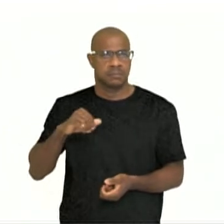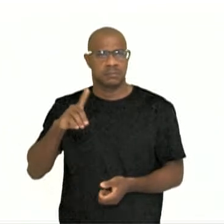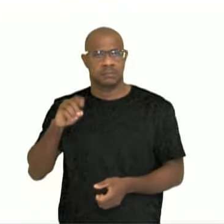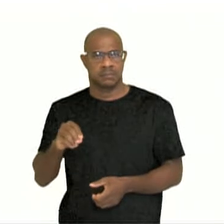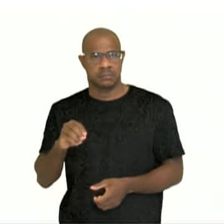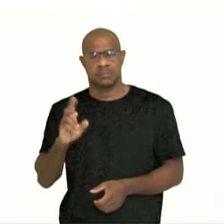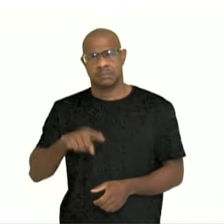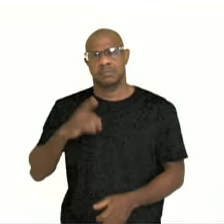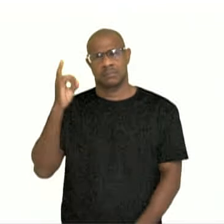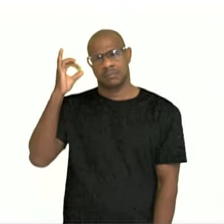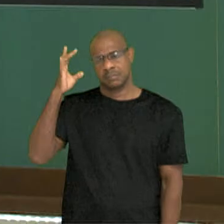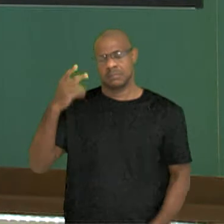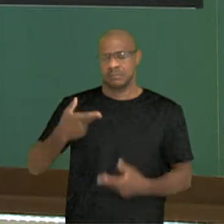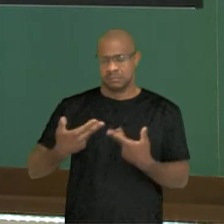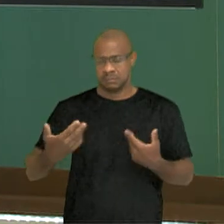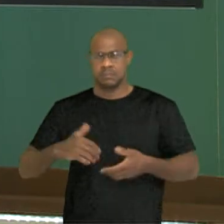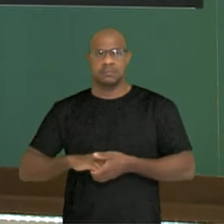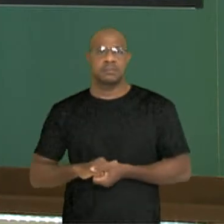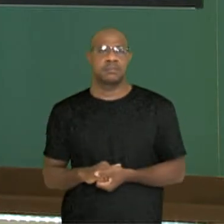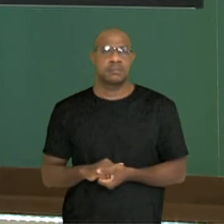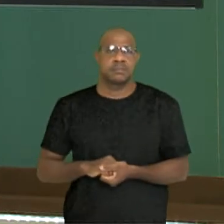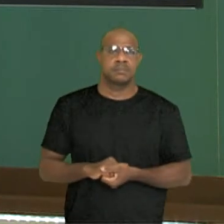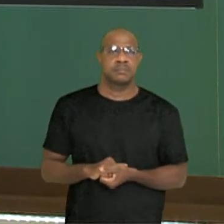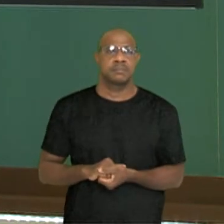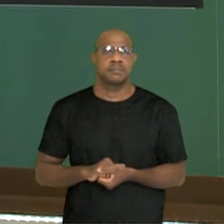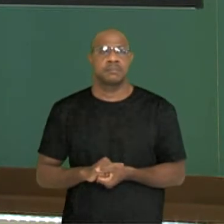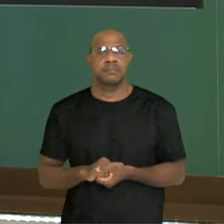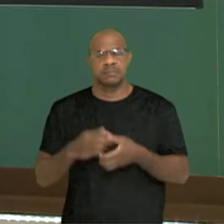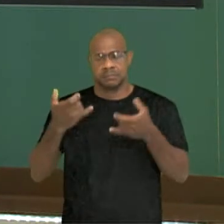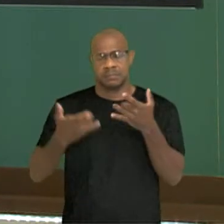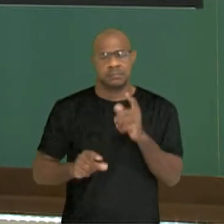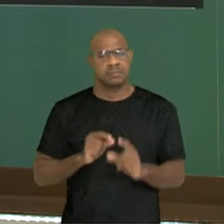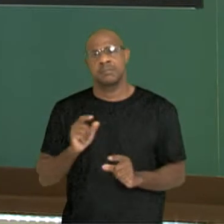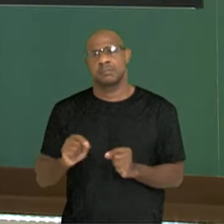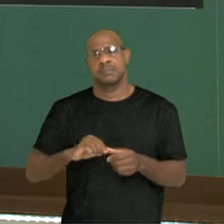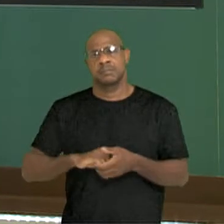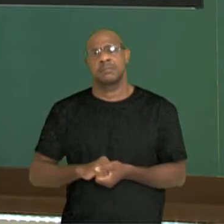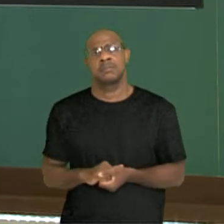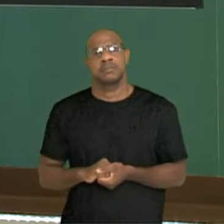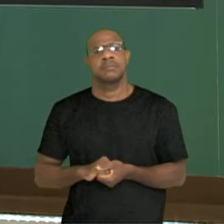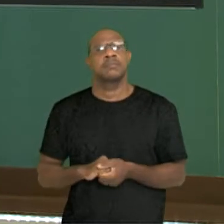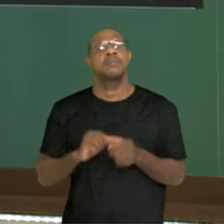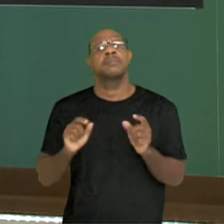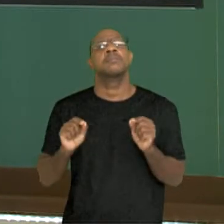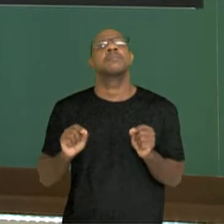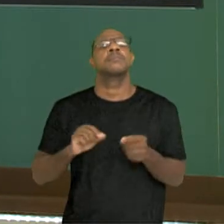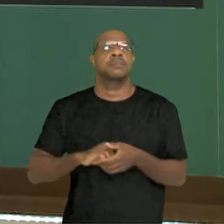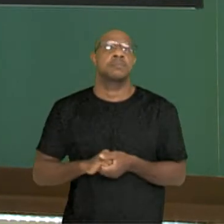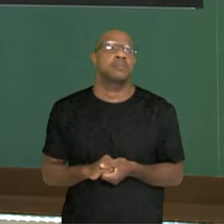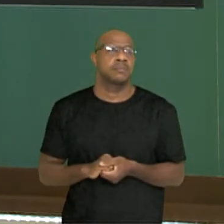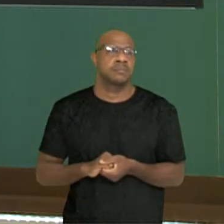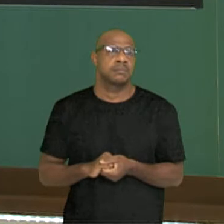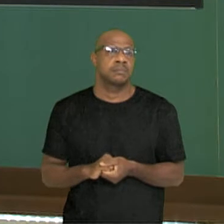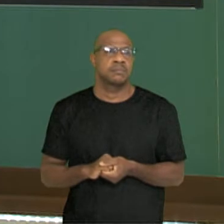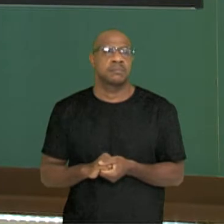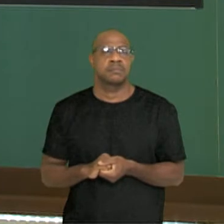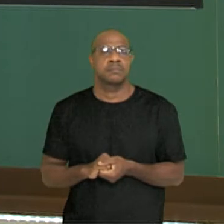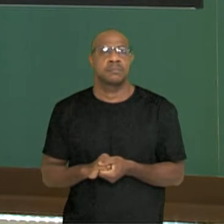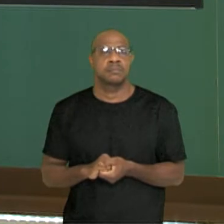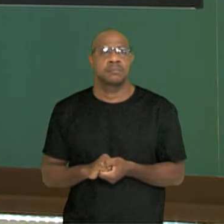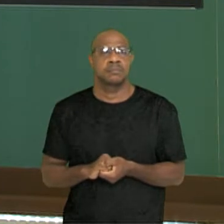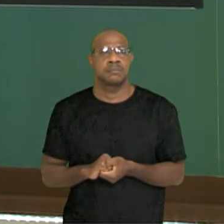fácil. A saber, vamos falar agora um pouquinho a respeito de refranes,